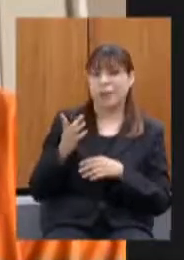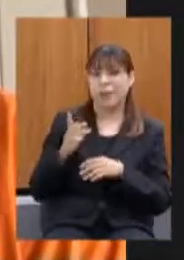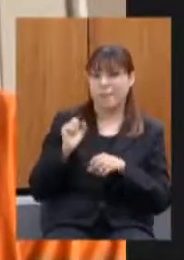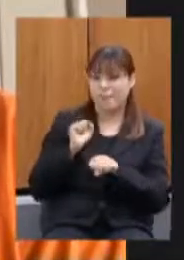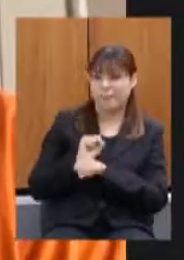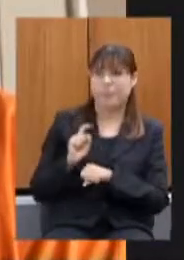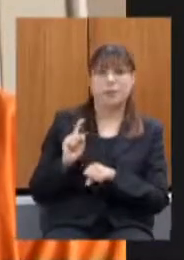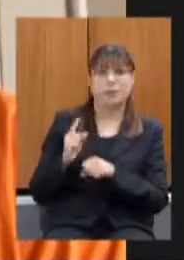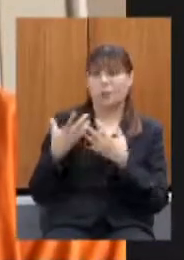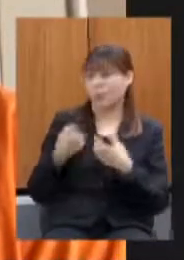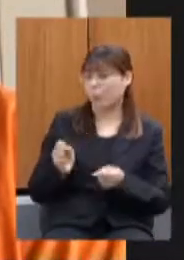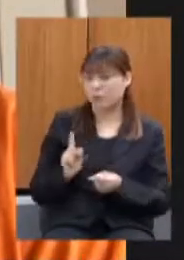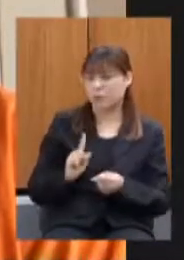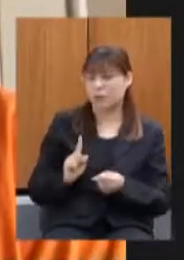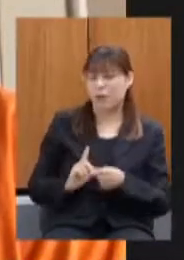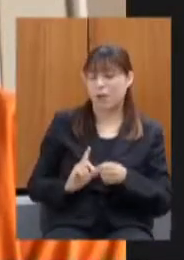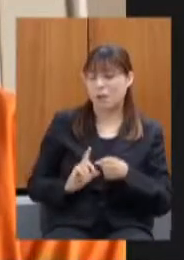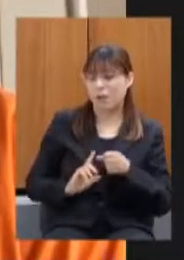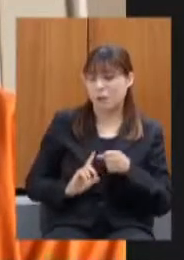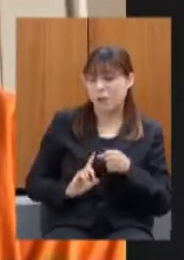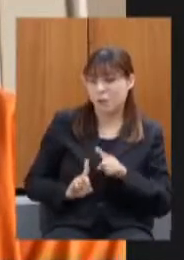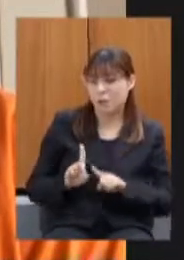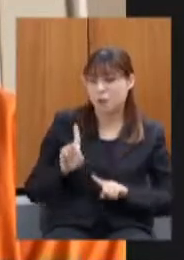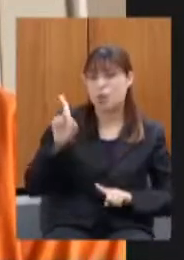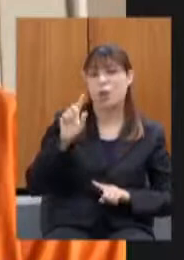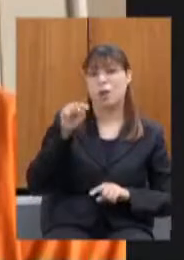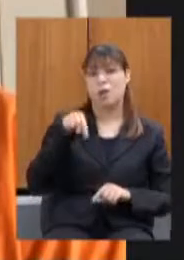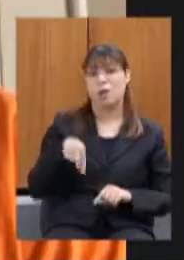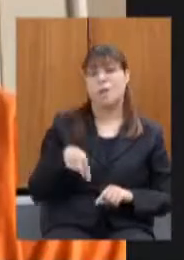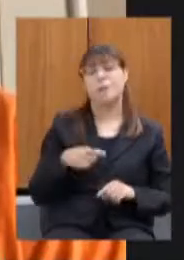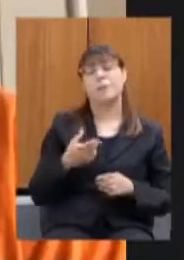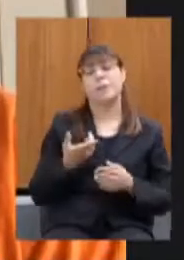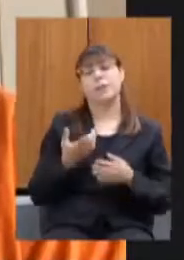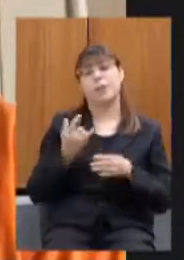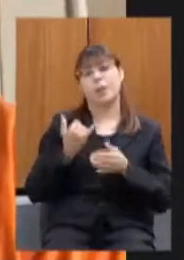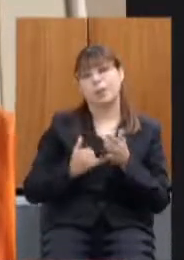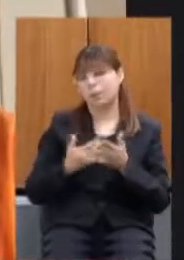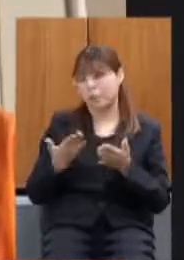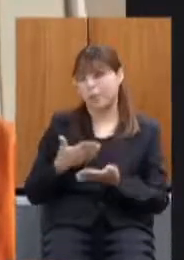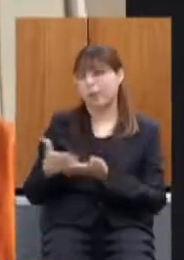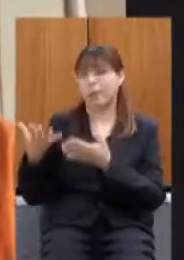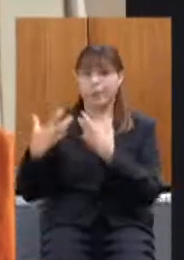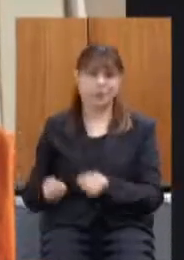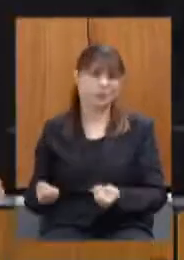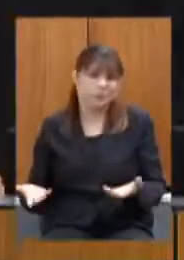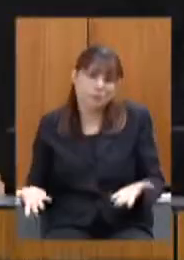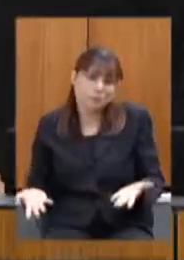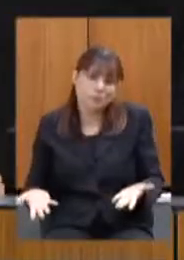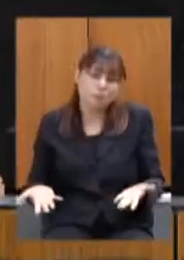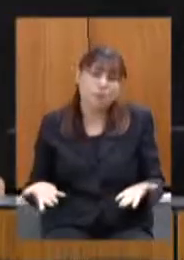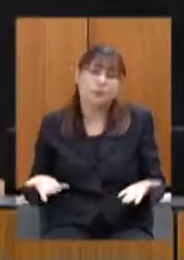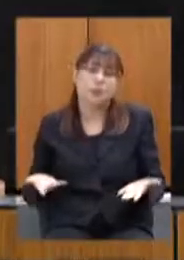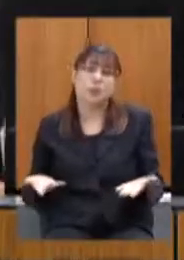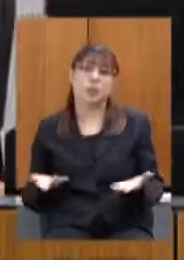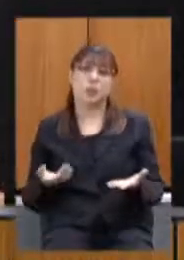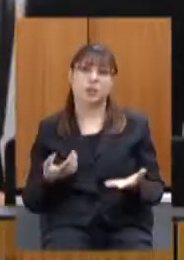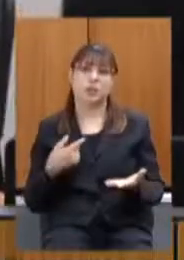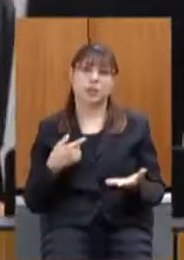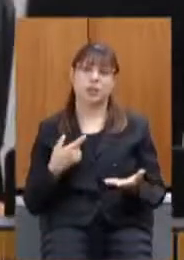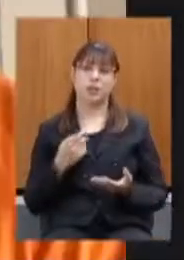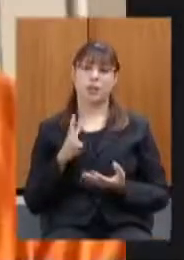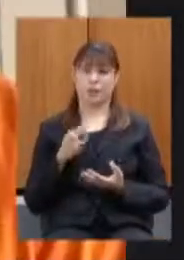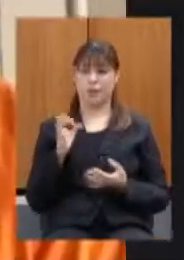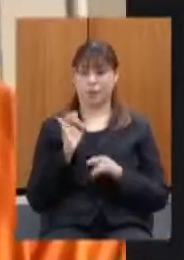sucumbiu a isso então aí meu questionamento fica mais nessa questão não vamos ok, já vou concluir não